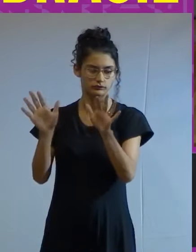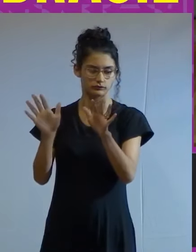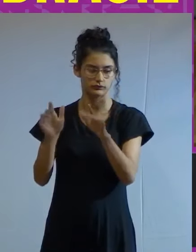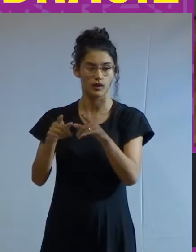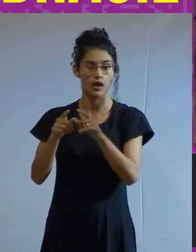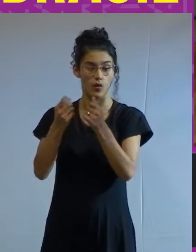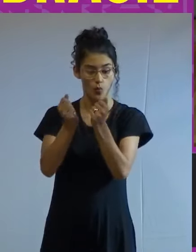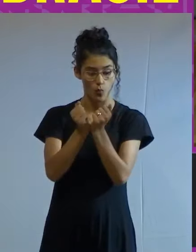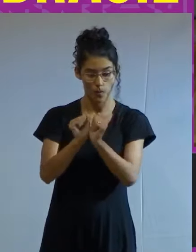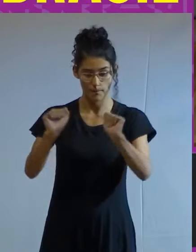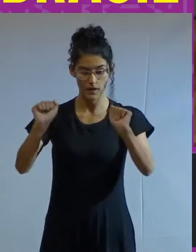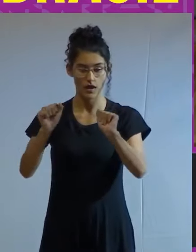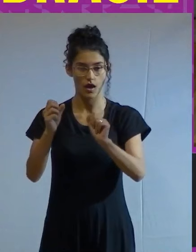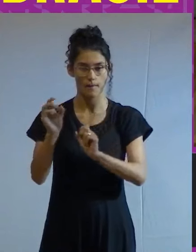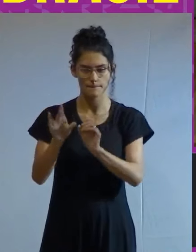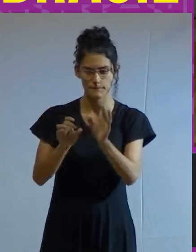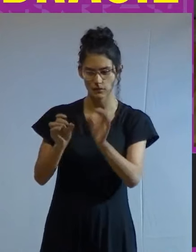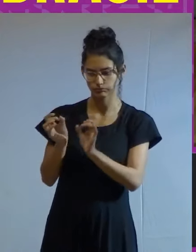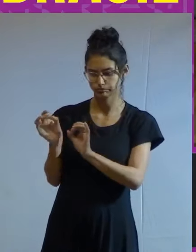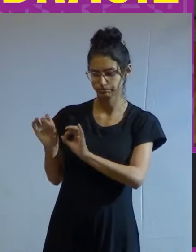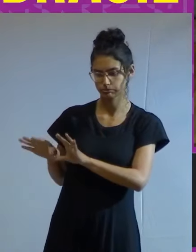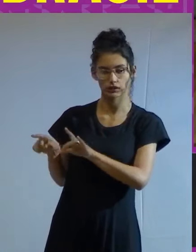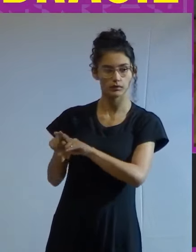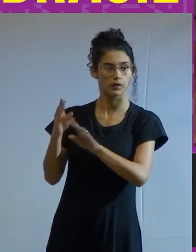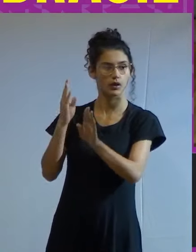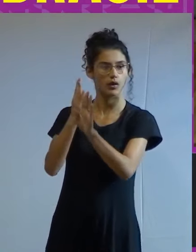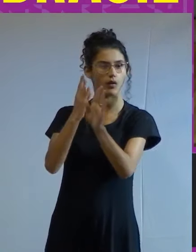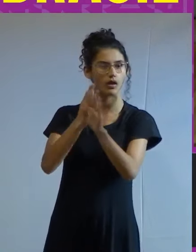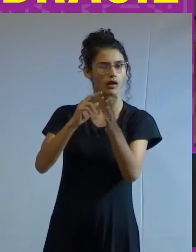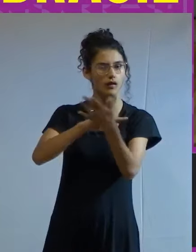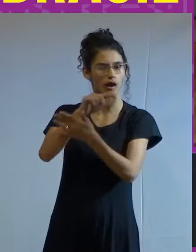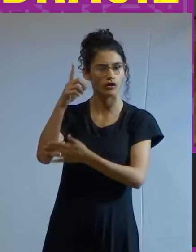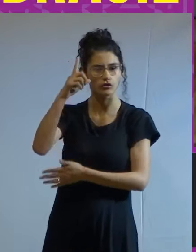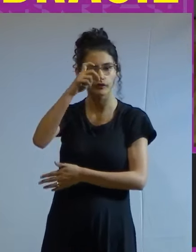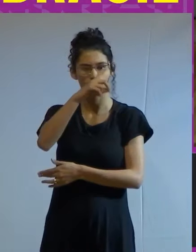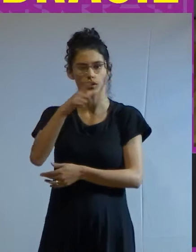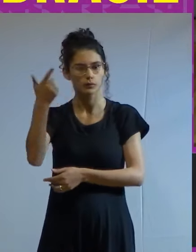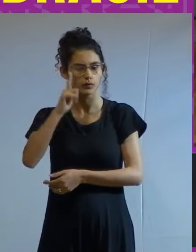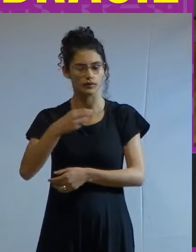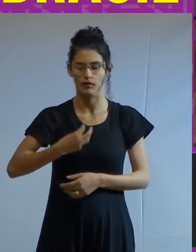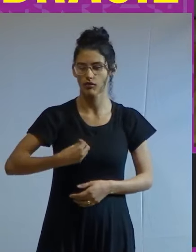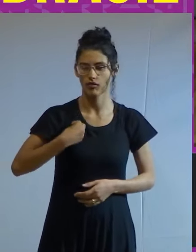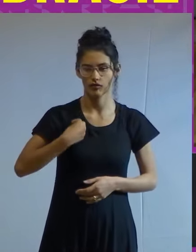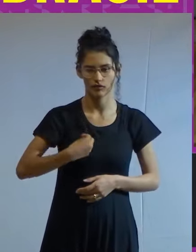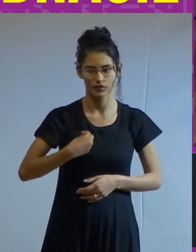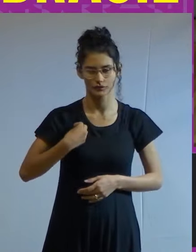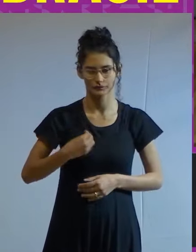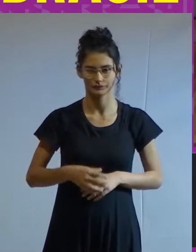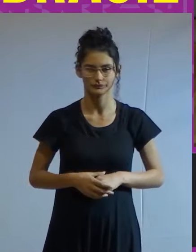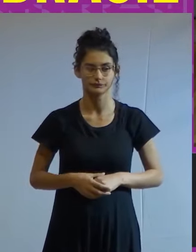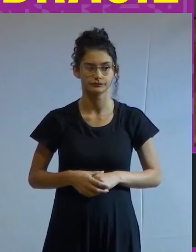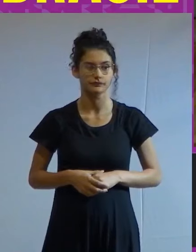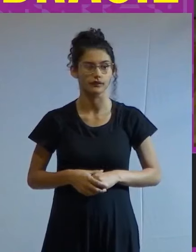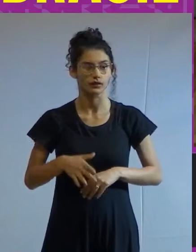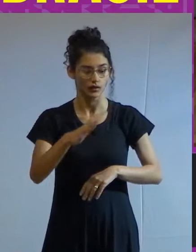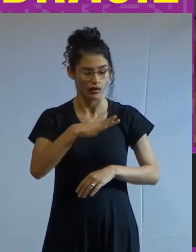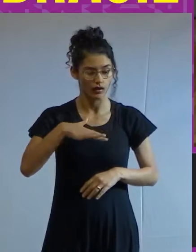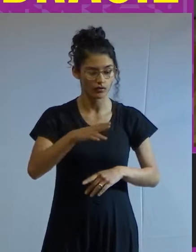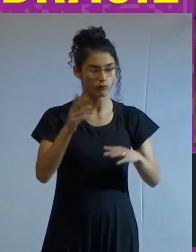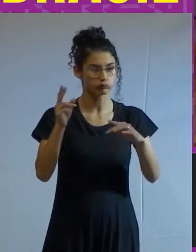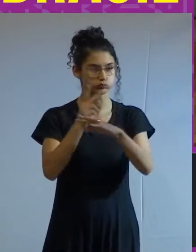escravos liberados que abandonaram os engenhos encontraram grandes dificuldades para sobreviver. Nas regiões